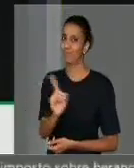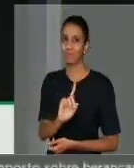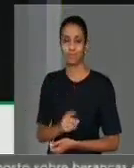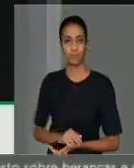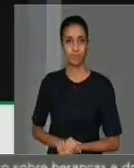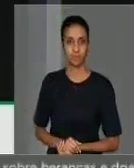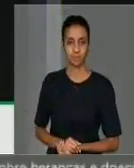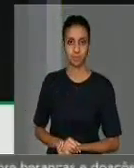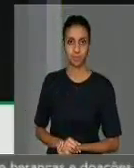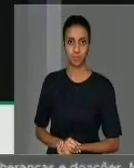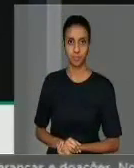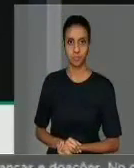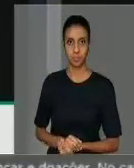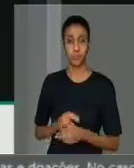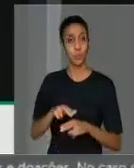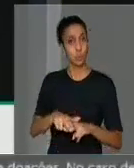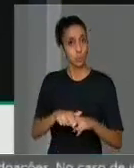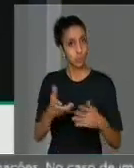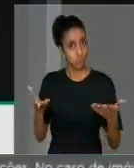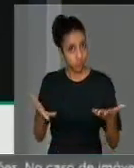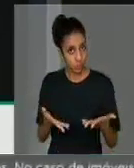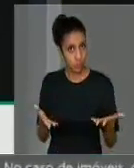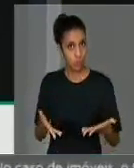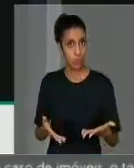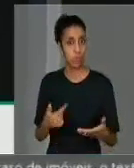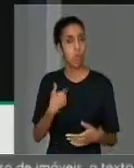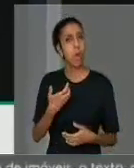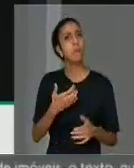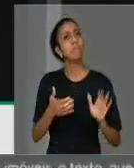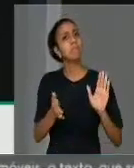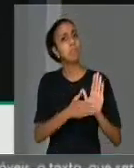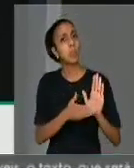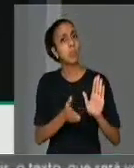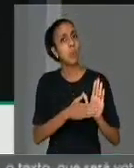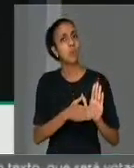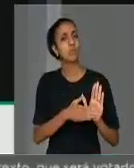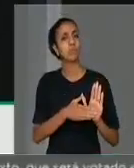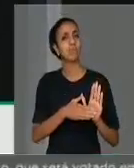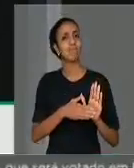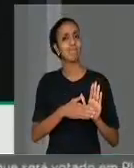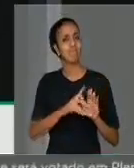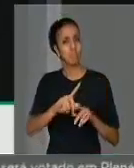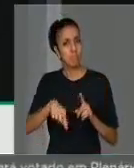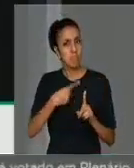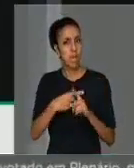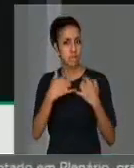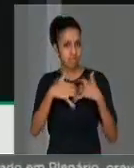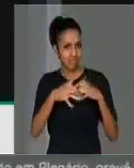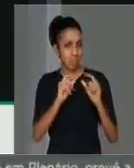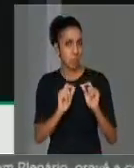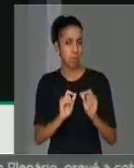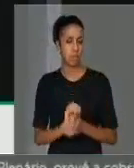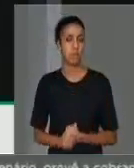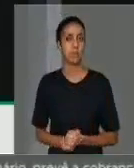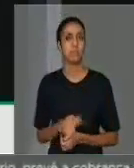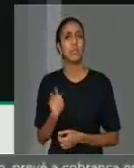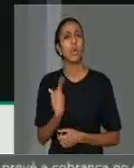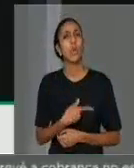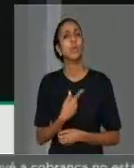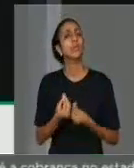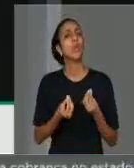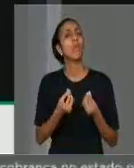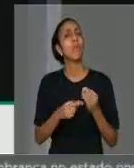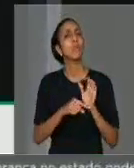É por isso que quero hoje aqui propor outra reflexão. O que podemos fazer